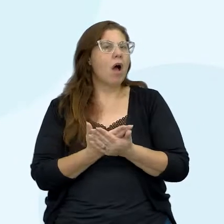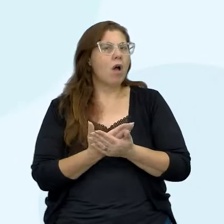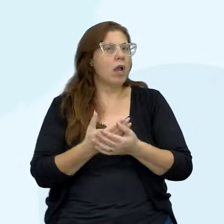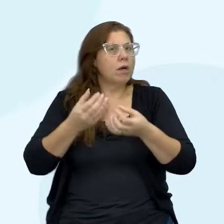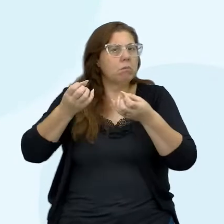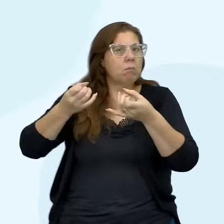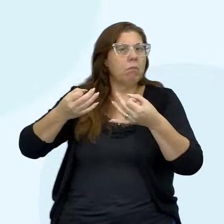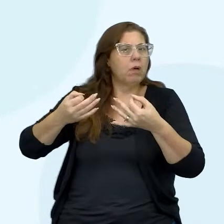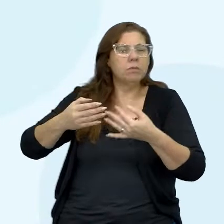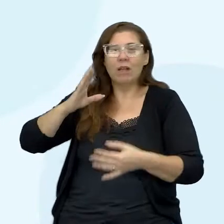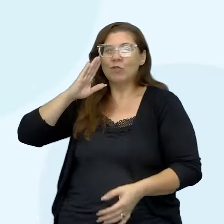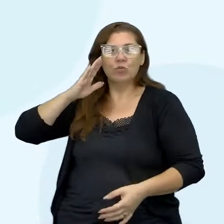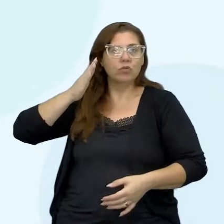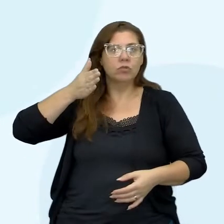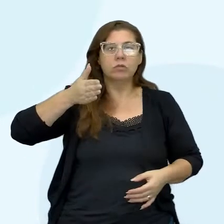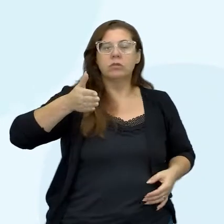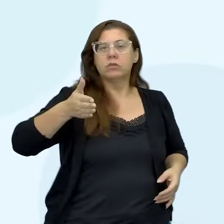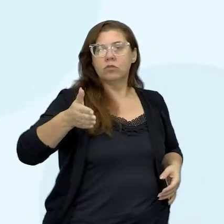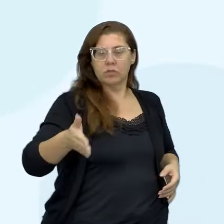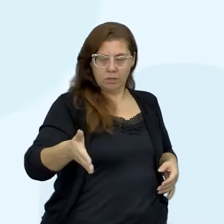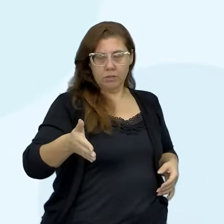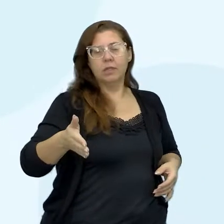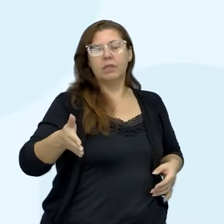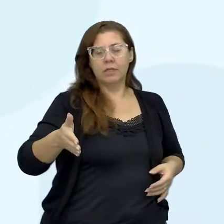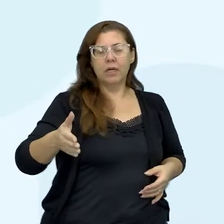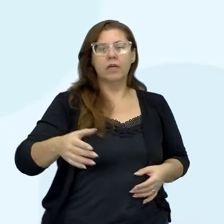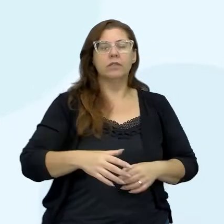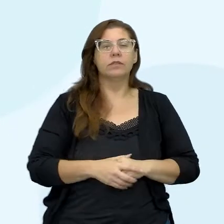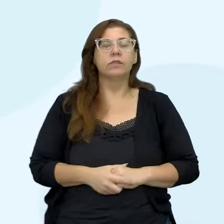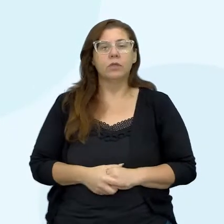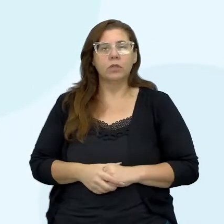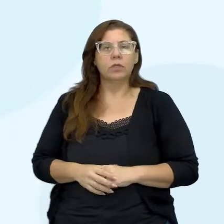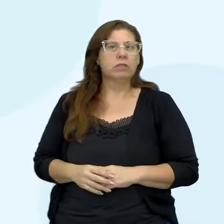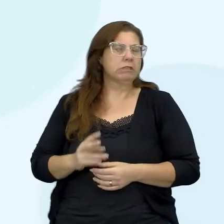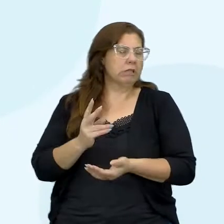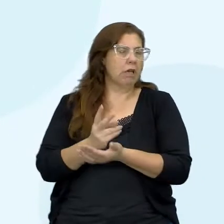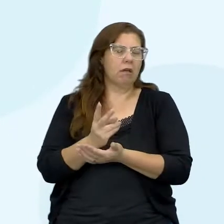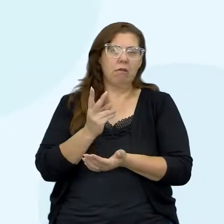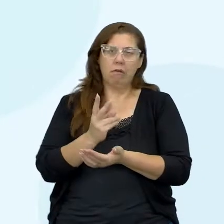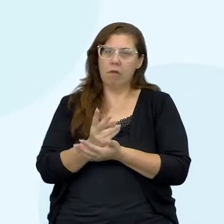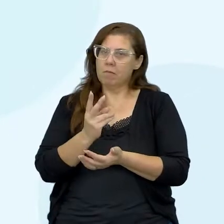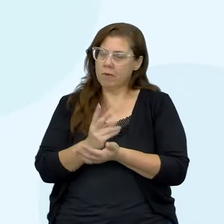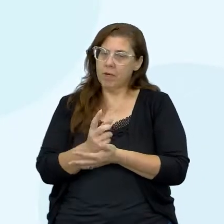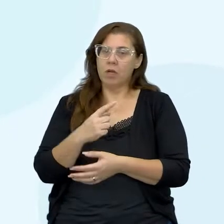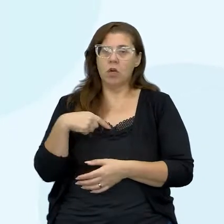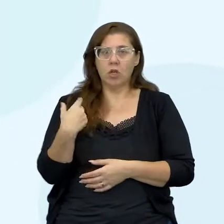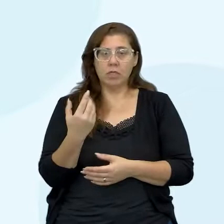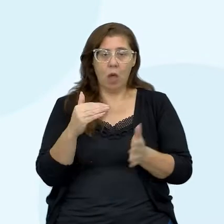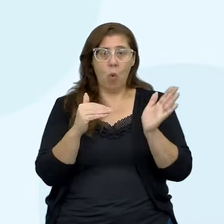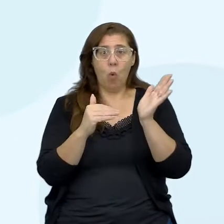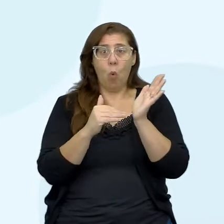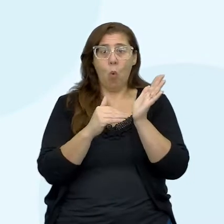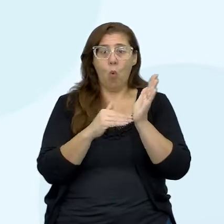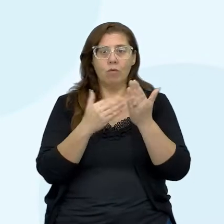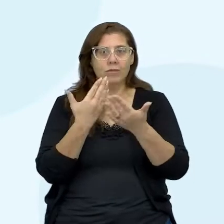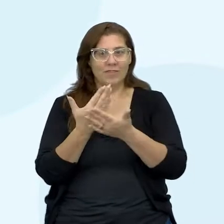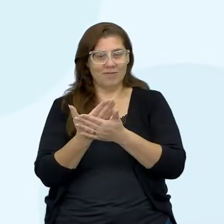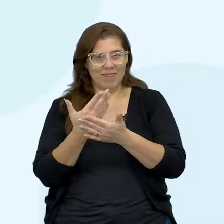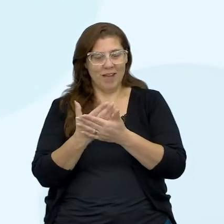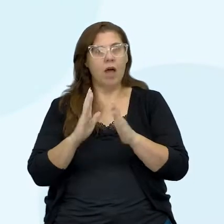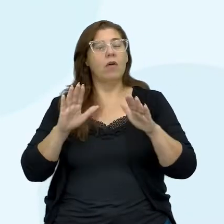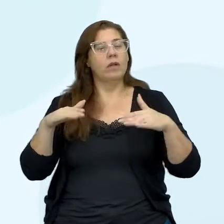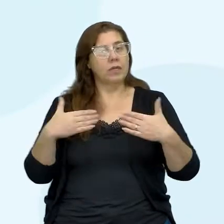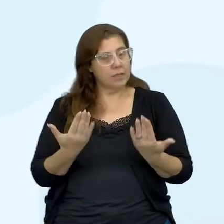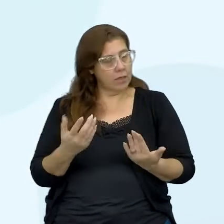conversar diretamente, ela vai se remeter todo o tempo à nossa última aula. Então, é por isso